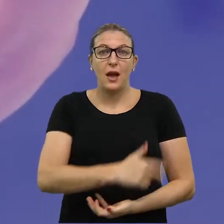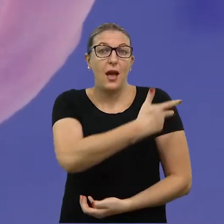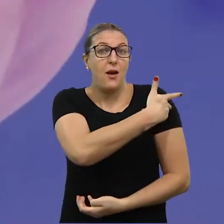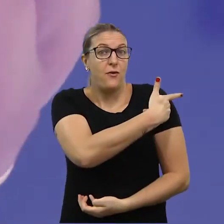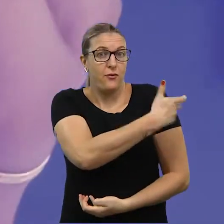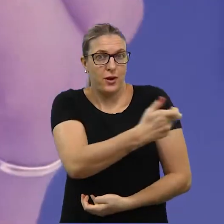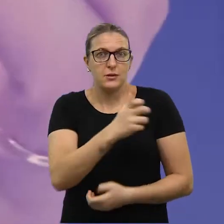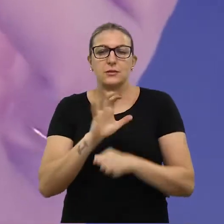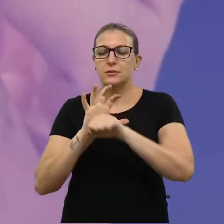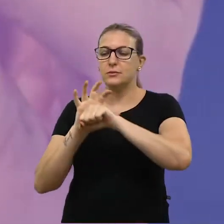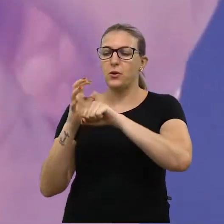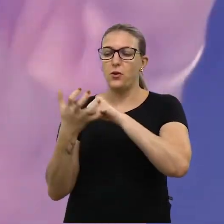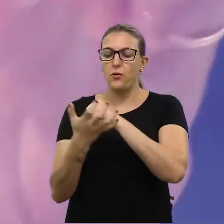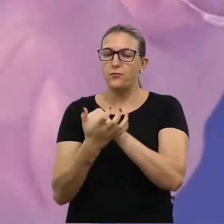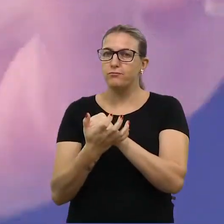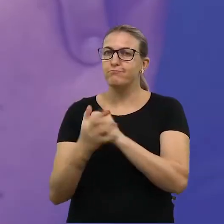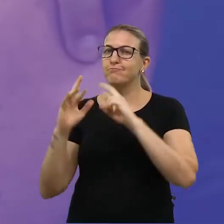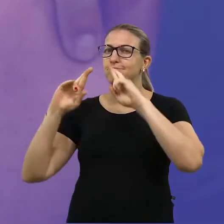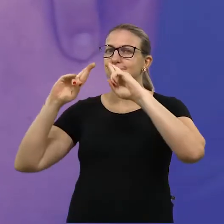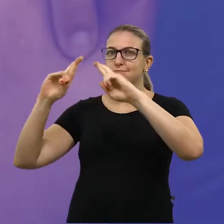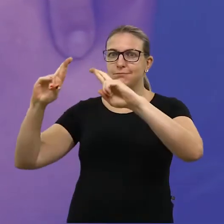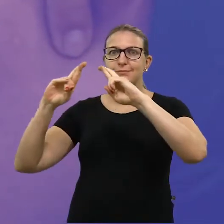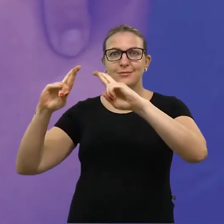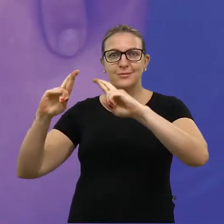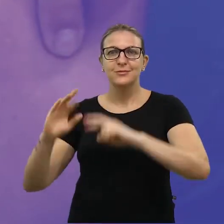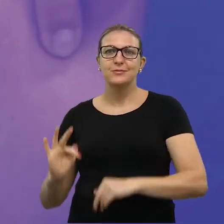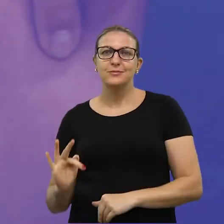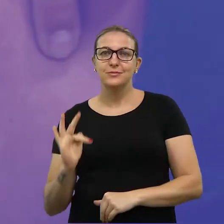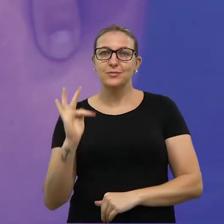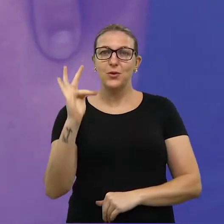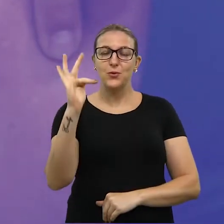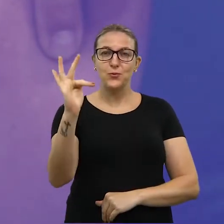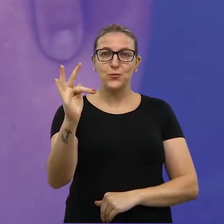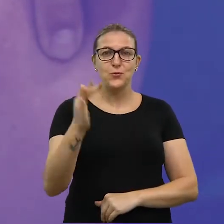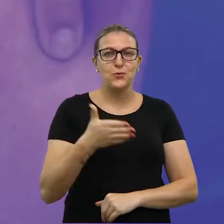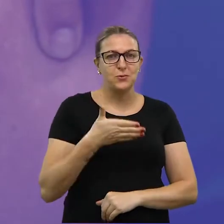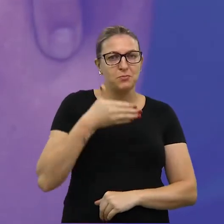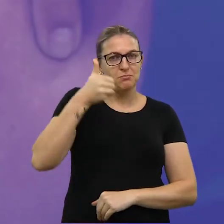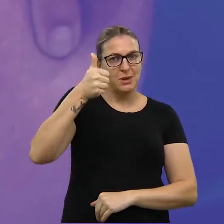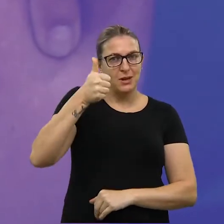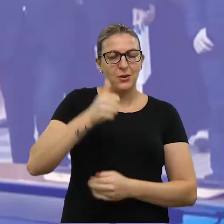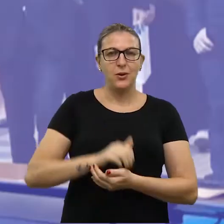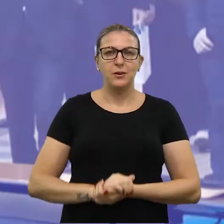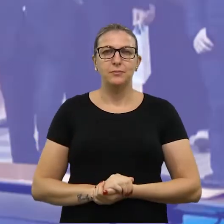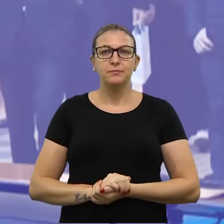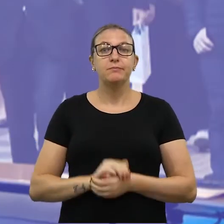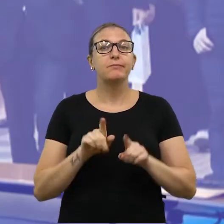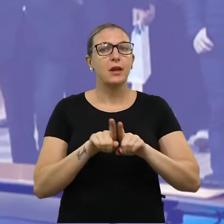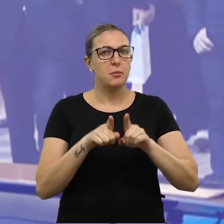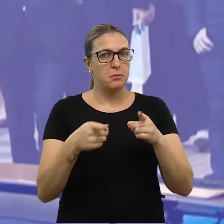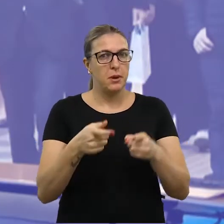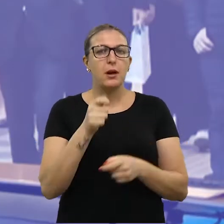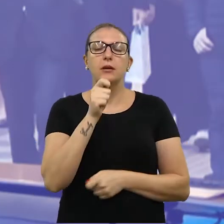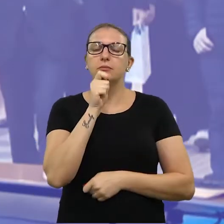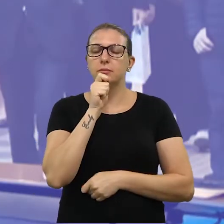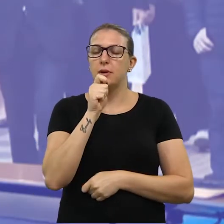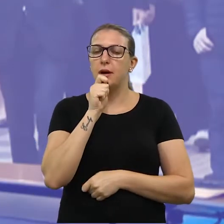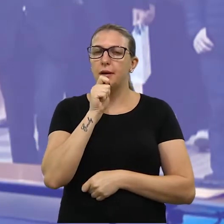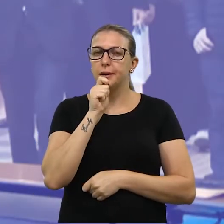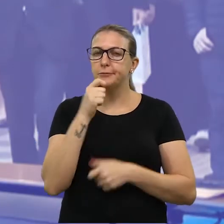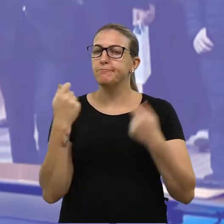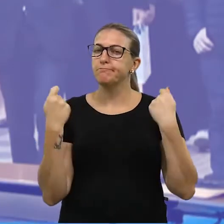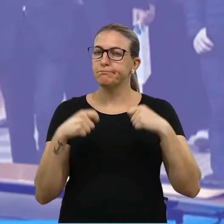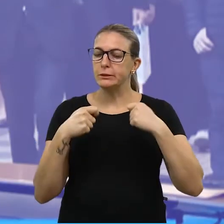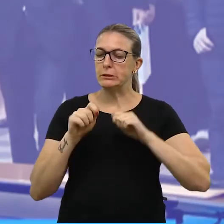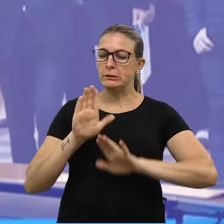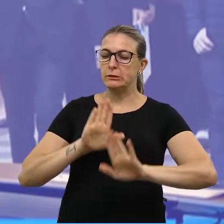A vacina contra a Covid-19 trouxe uma nova esperança em dias melhores. Mas ainda não é hora de